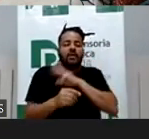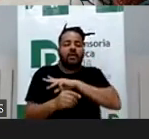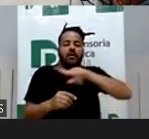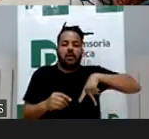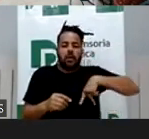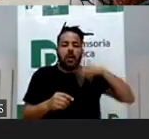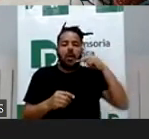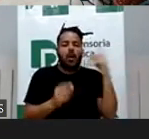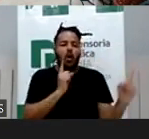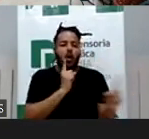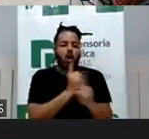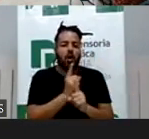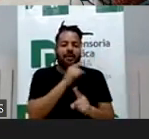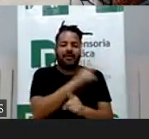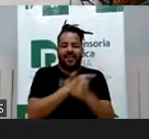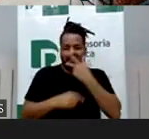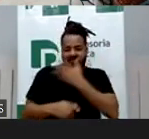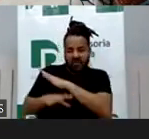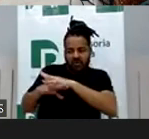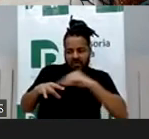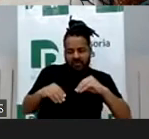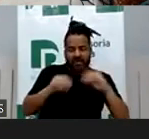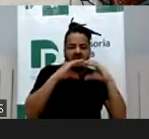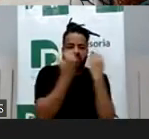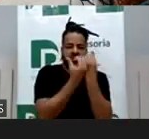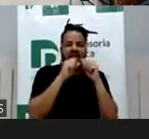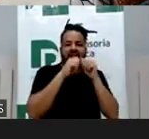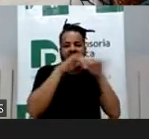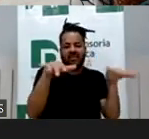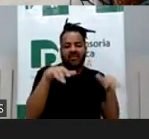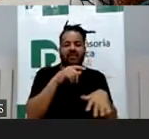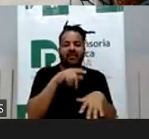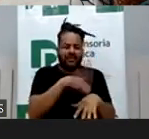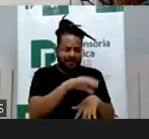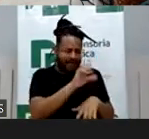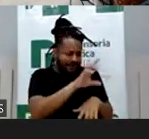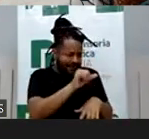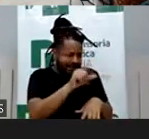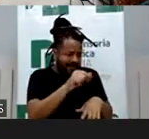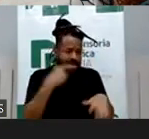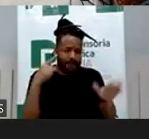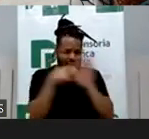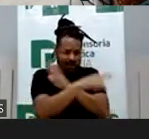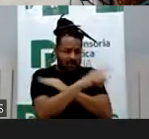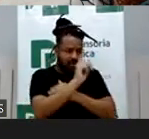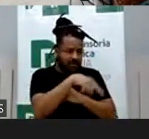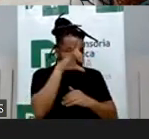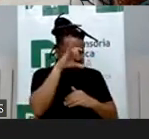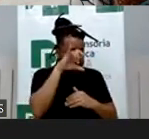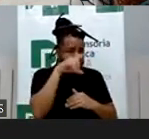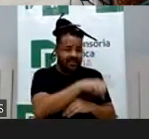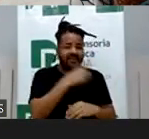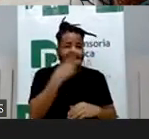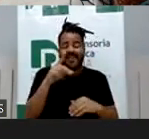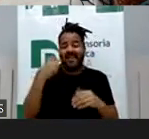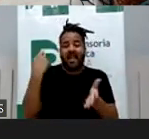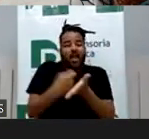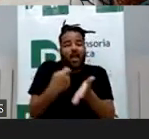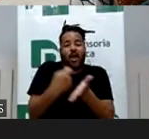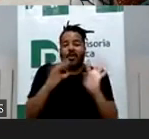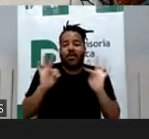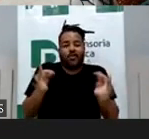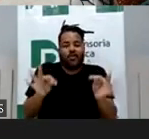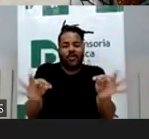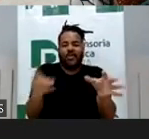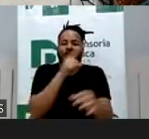divulgação do Congresso pra ela, e aí, não me lembro se foi até Carla Alonso que falou, você tem Instagram? Que Carla foi obrigada a se tornar uma pessoa tecnológica agora por conta do